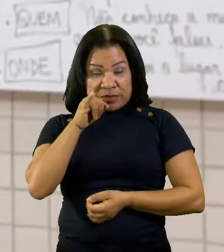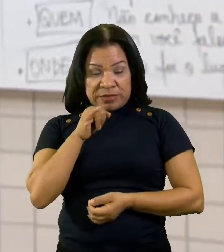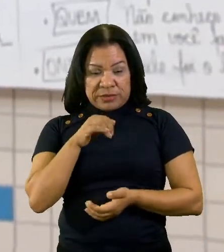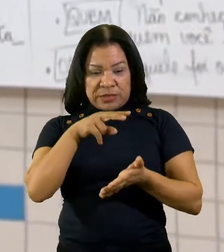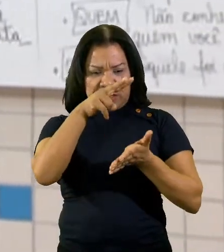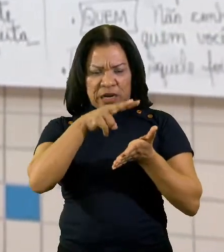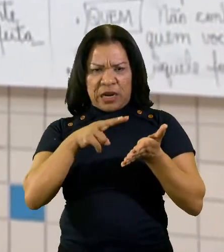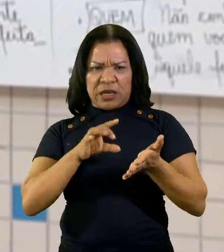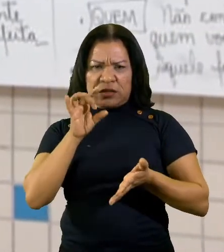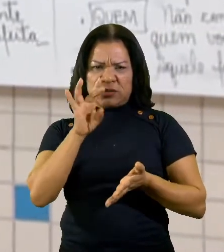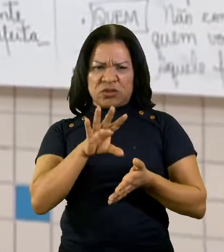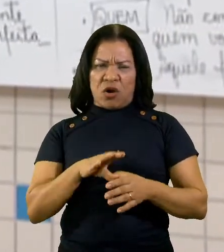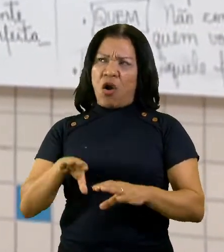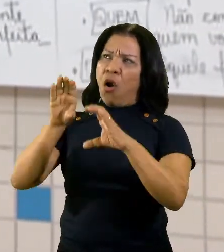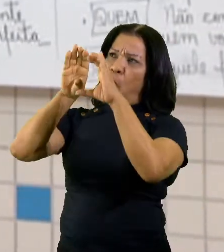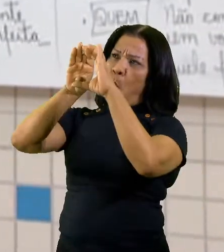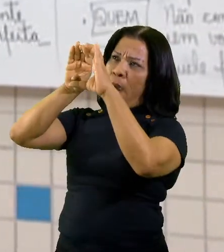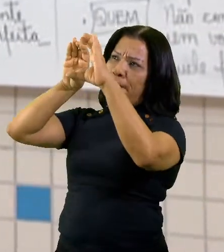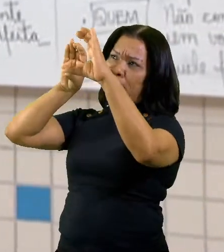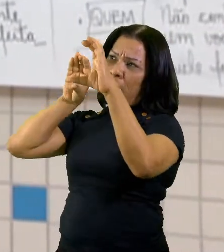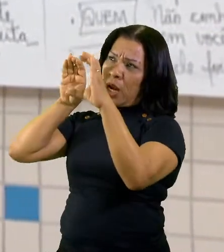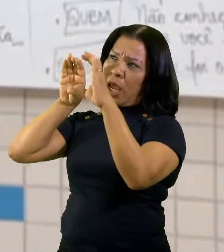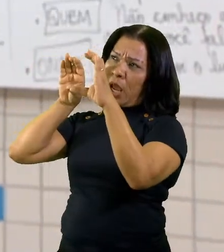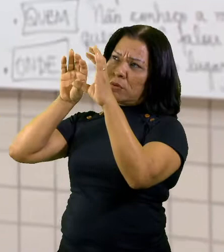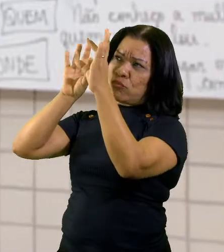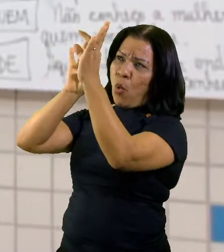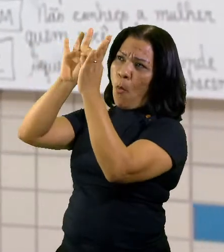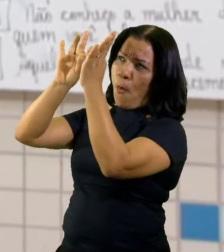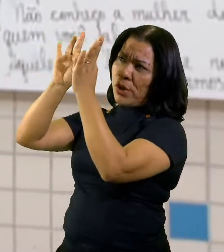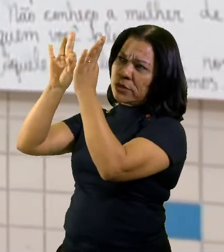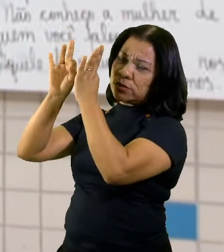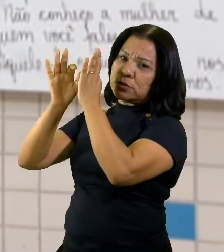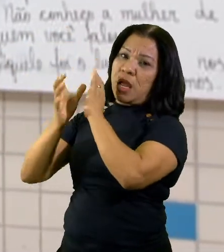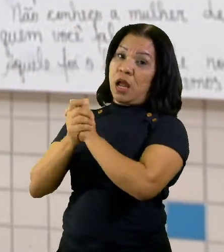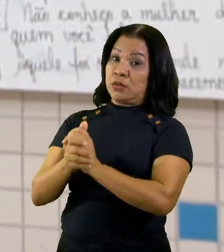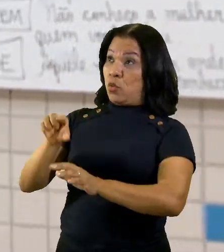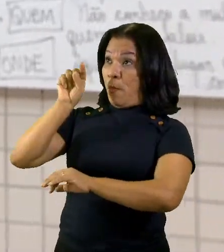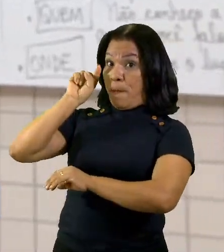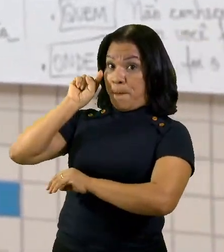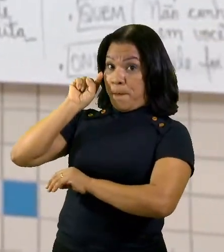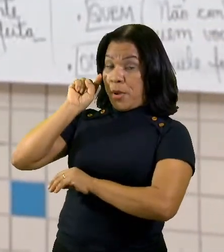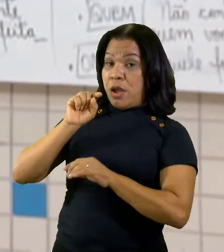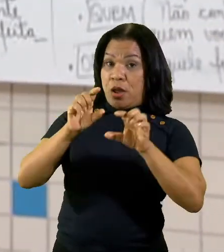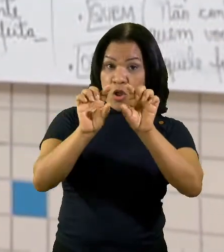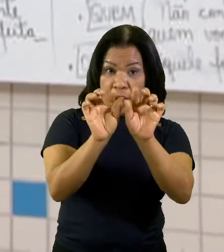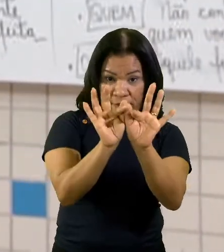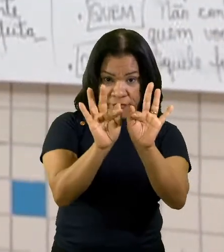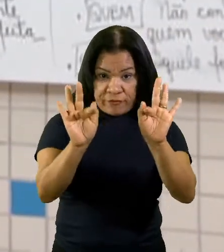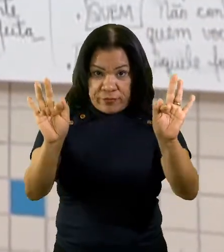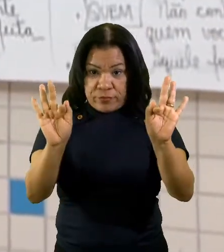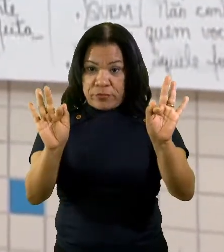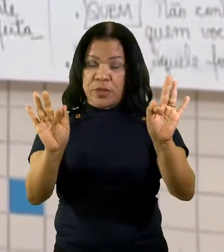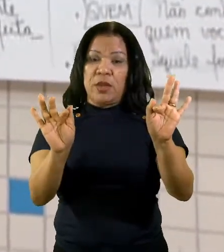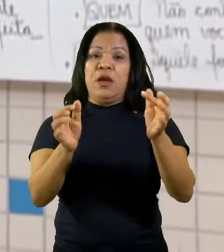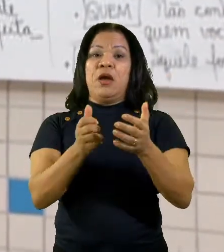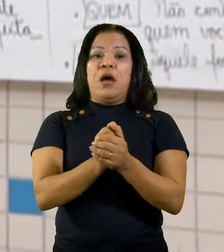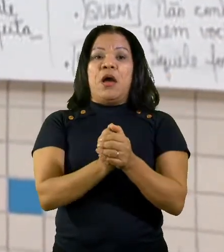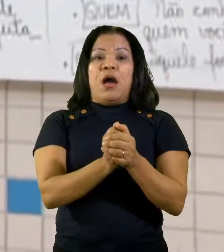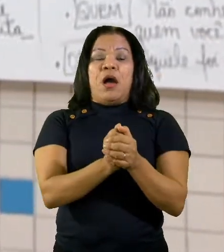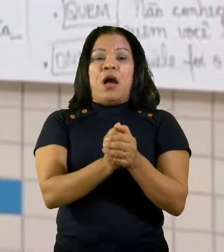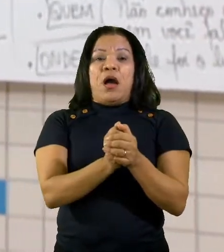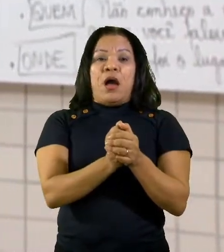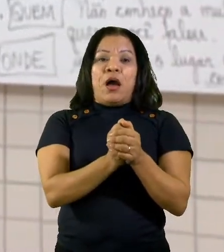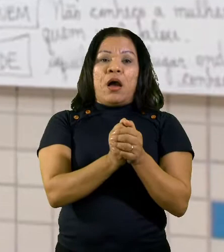aparelhos foram devidamente instalados. Colocasse um ponto, pronto. Ficaria uma oração coesa com